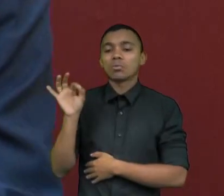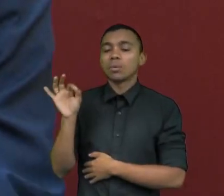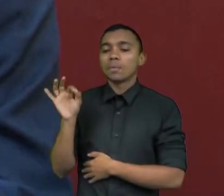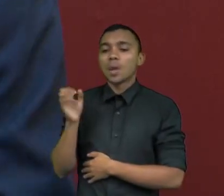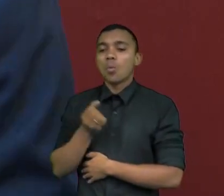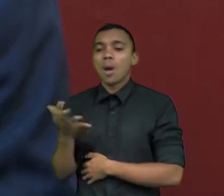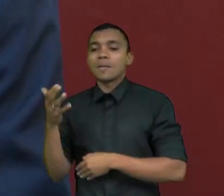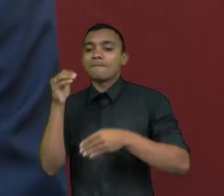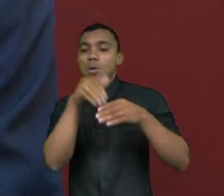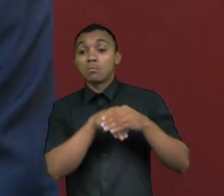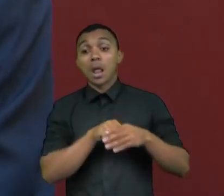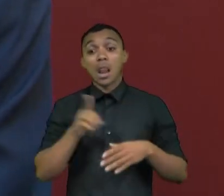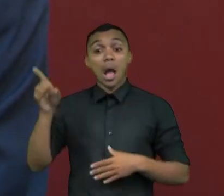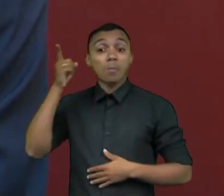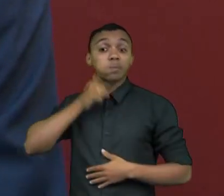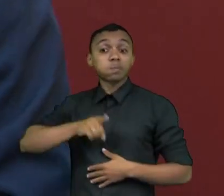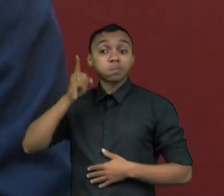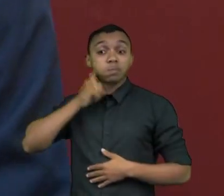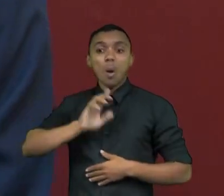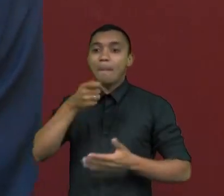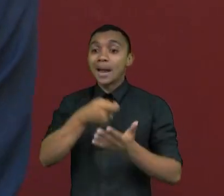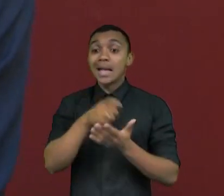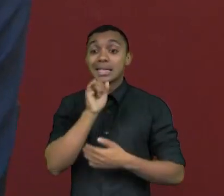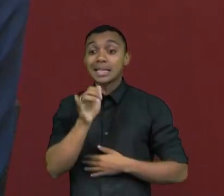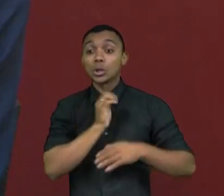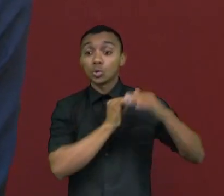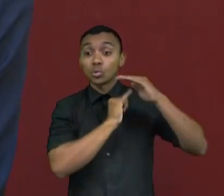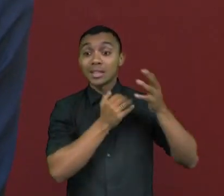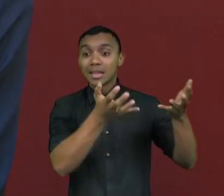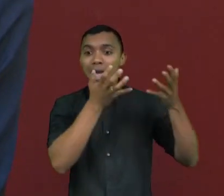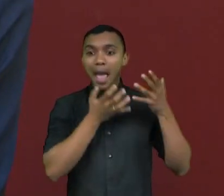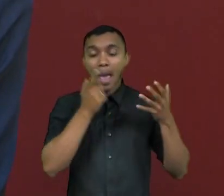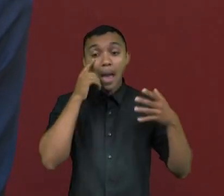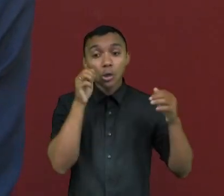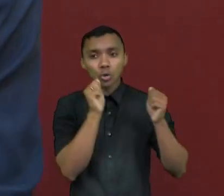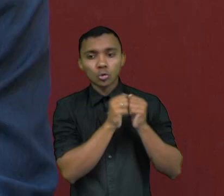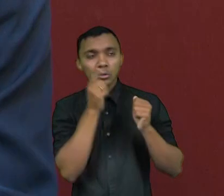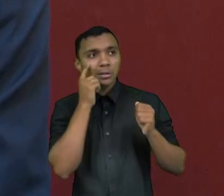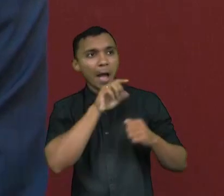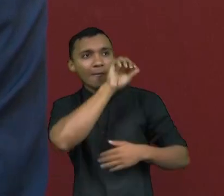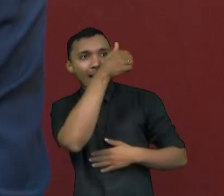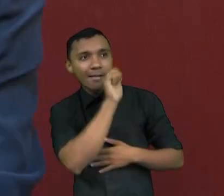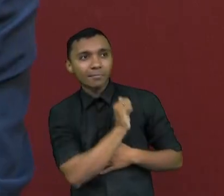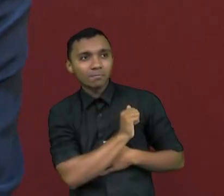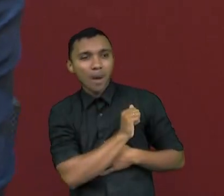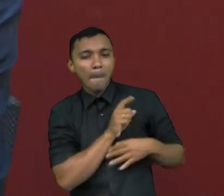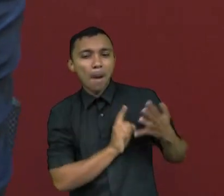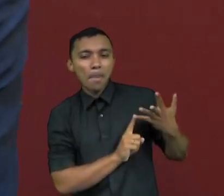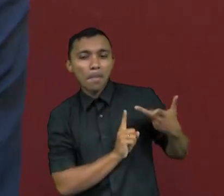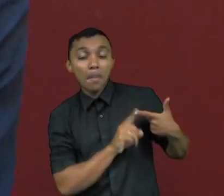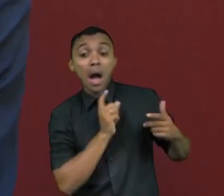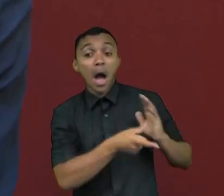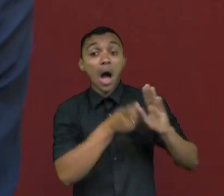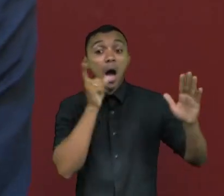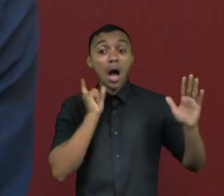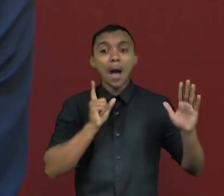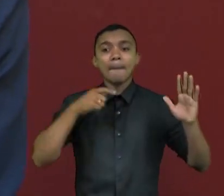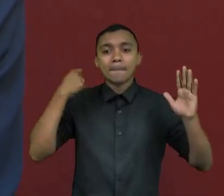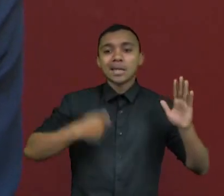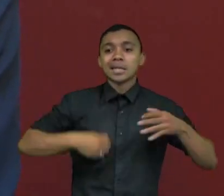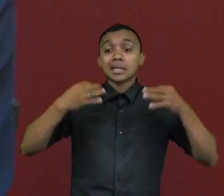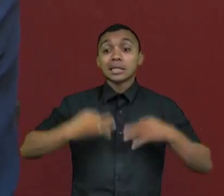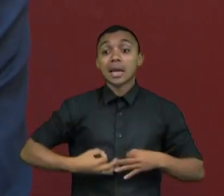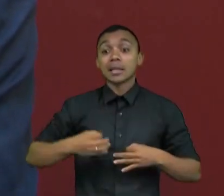Nos Estados Unidos é obrigatório qualquer instituto que queira minimamente chegar próximo do resultado, ele tem que conseguir captar com alguma precisão